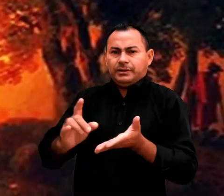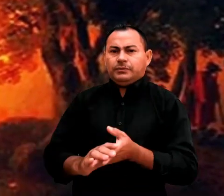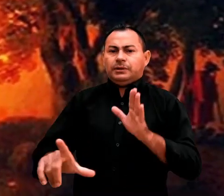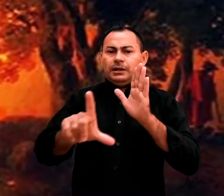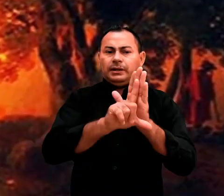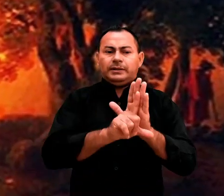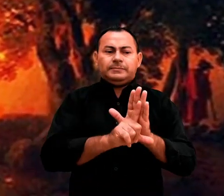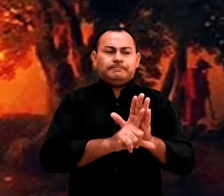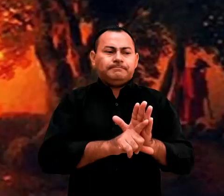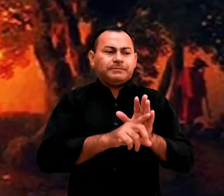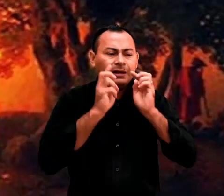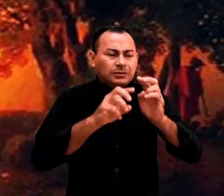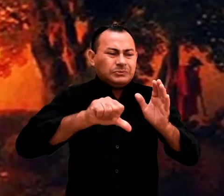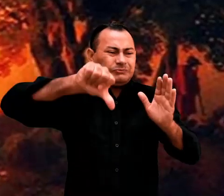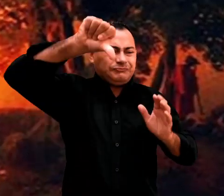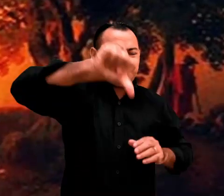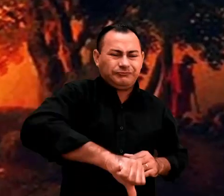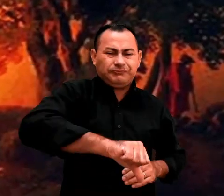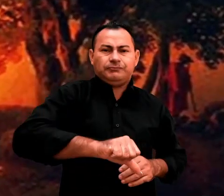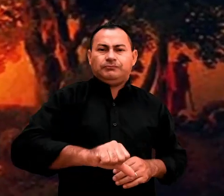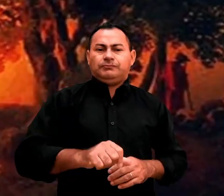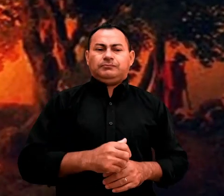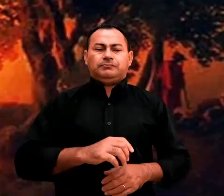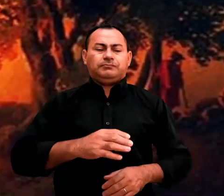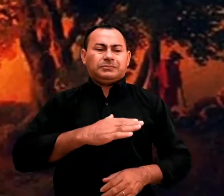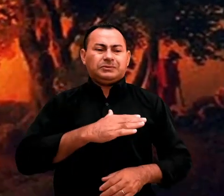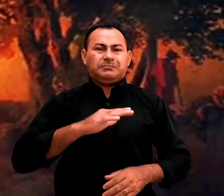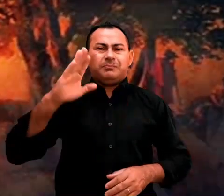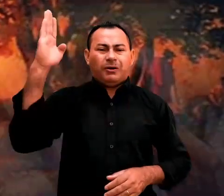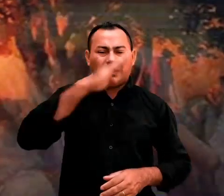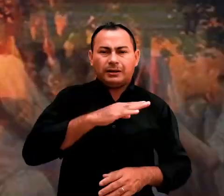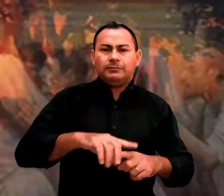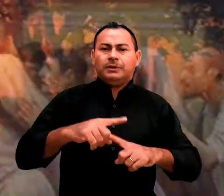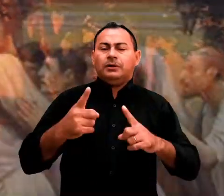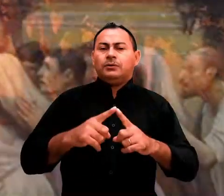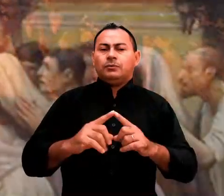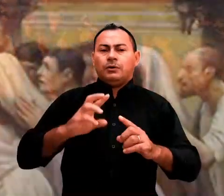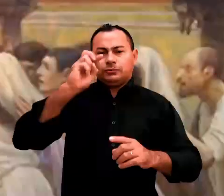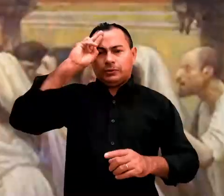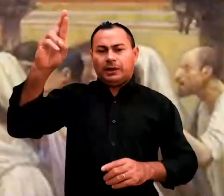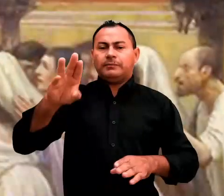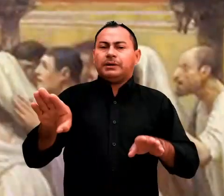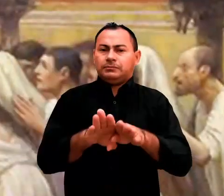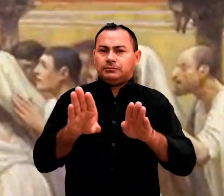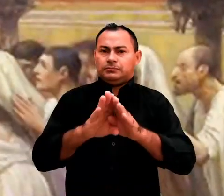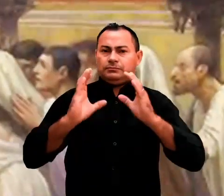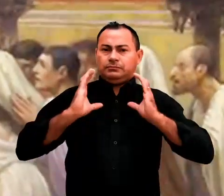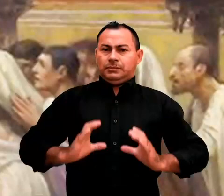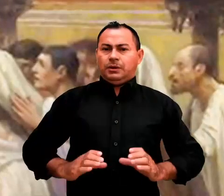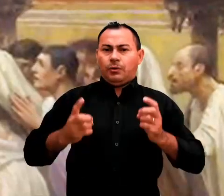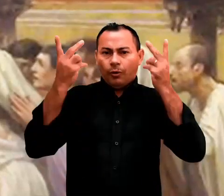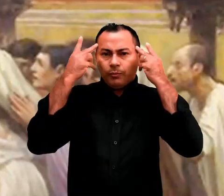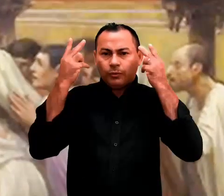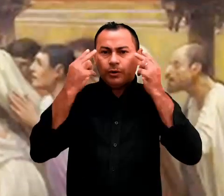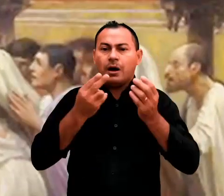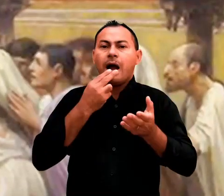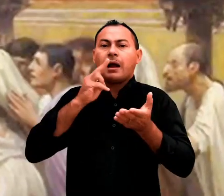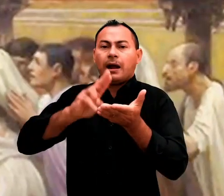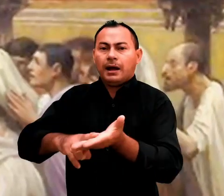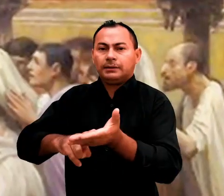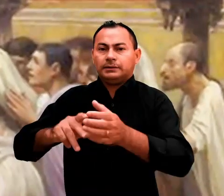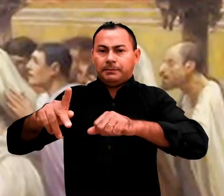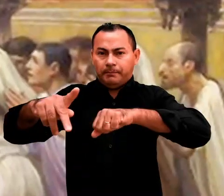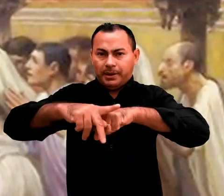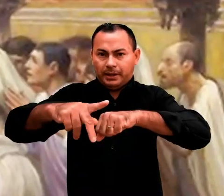com crueldade indescritível, não apenas pelas autoridades como também pelos cidadãos comuns. Nas cartas de Pedro